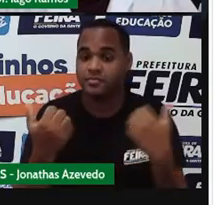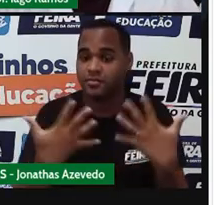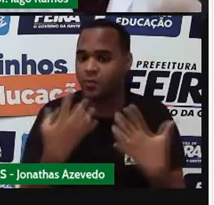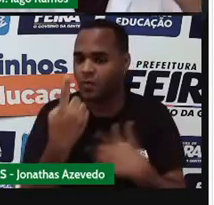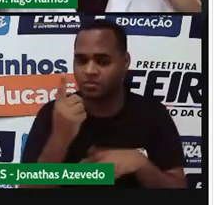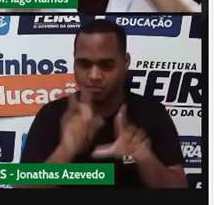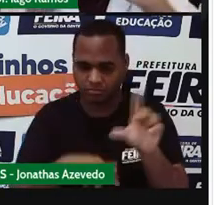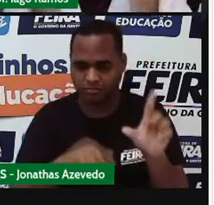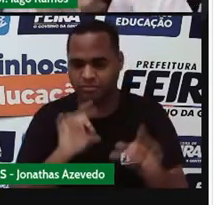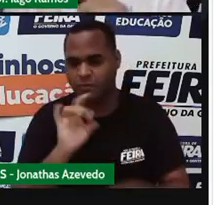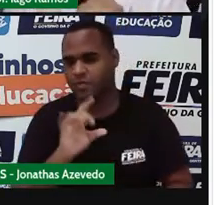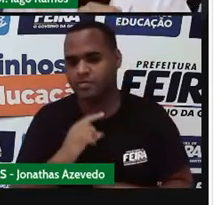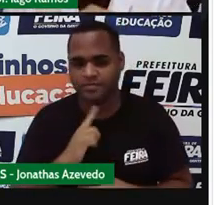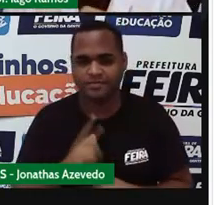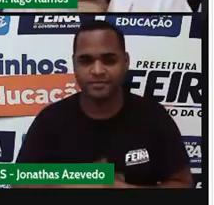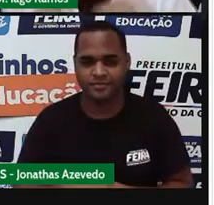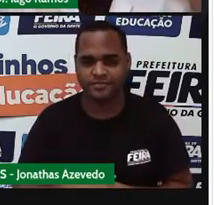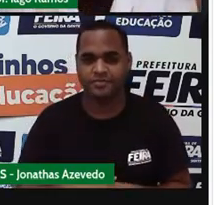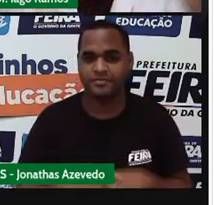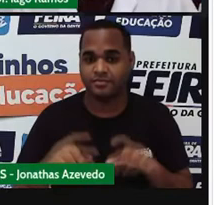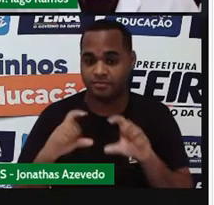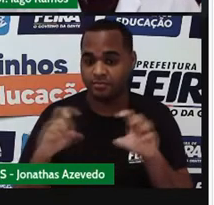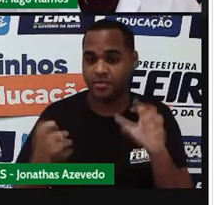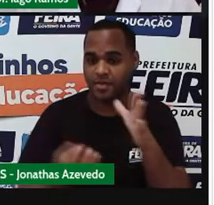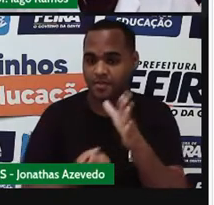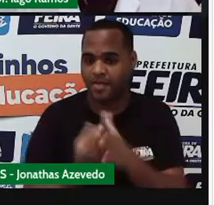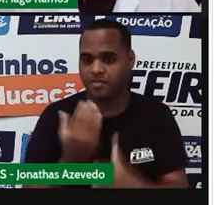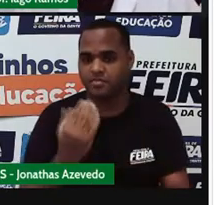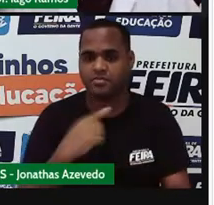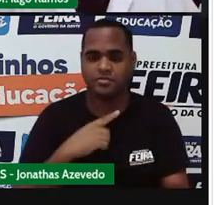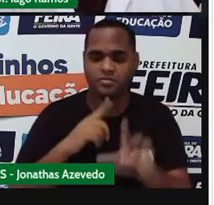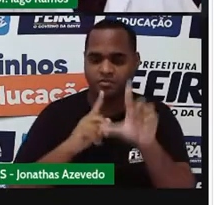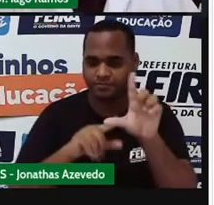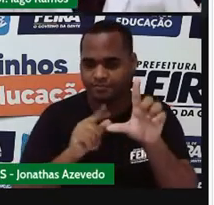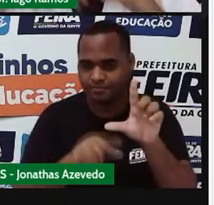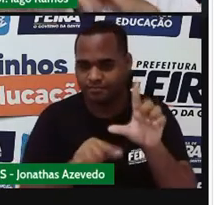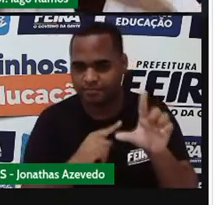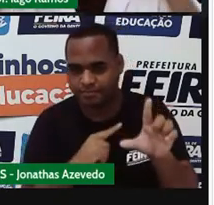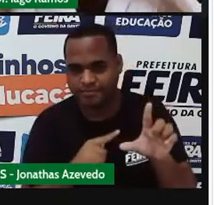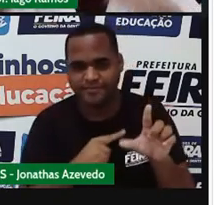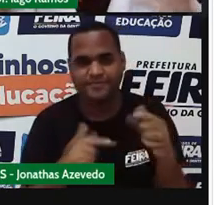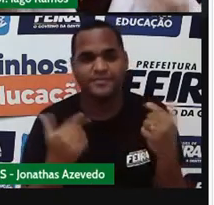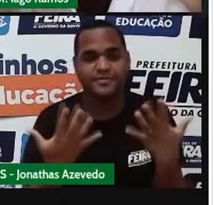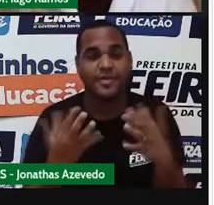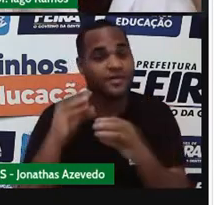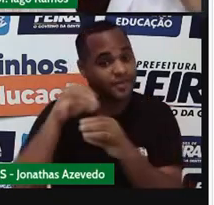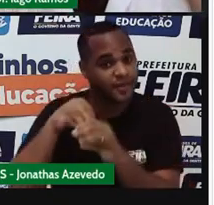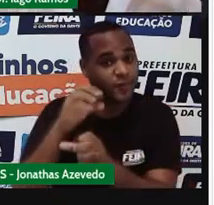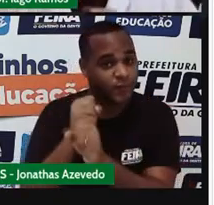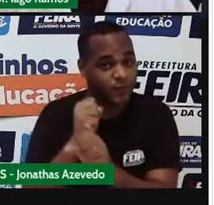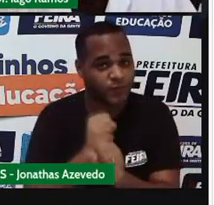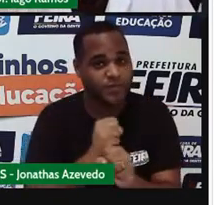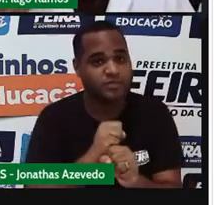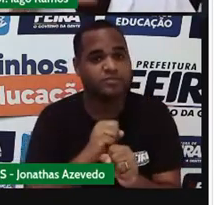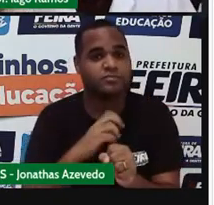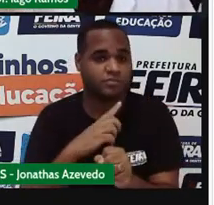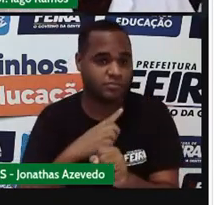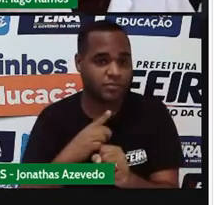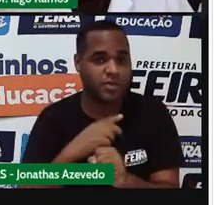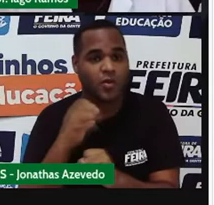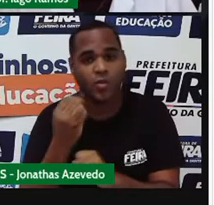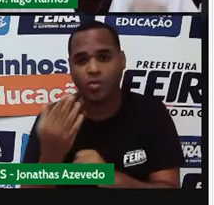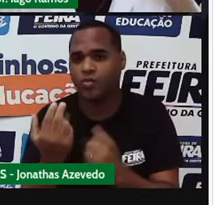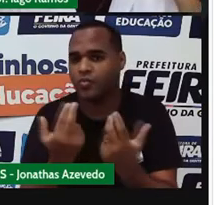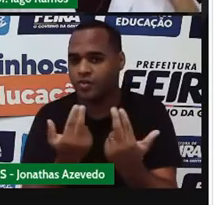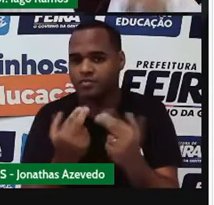Então, numa expressão apareceu uma letrinha, né? Dentro do cálculo apareceu uma letrinha e uma